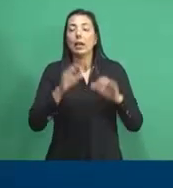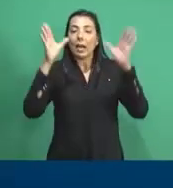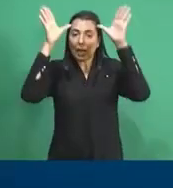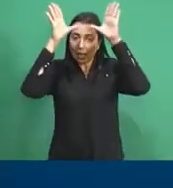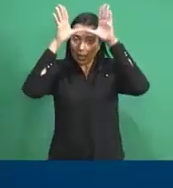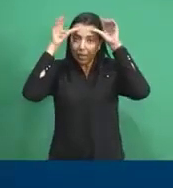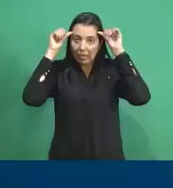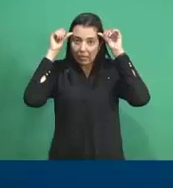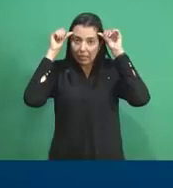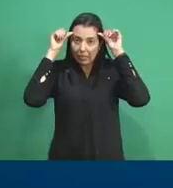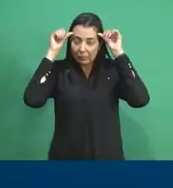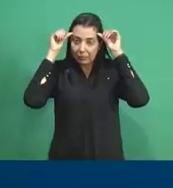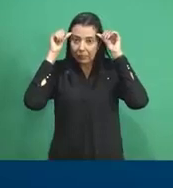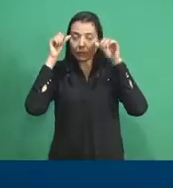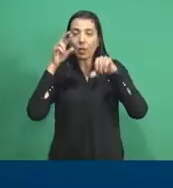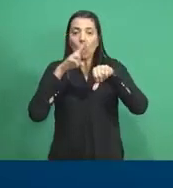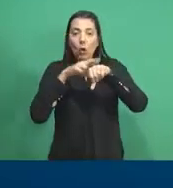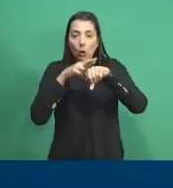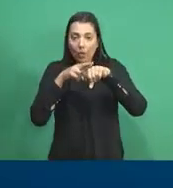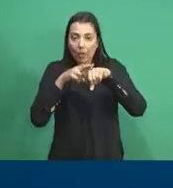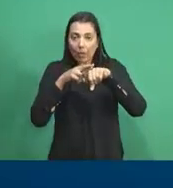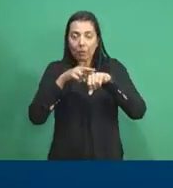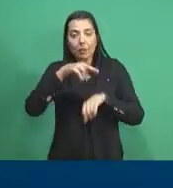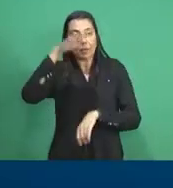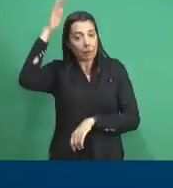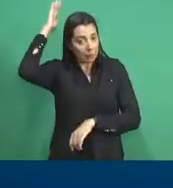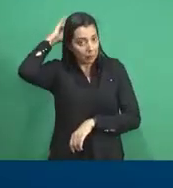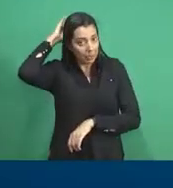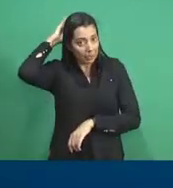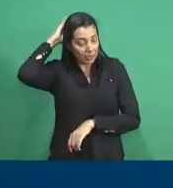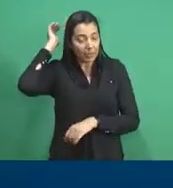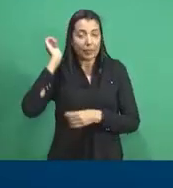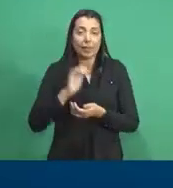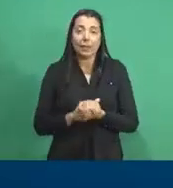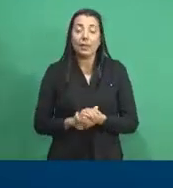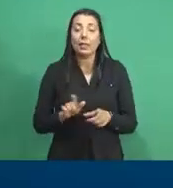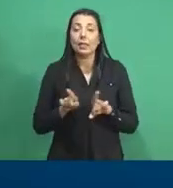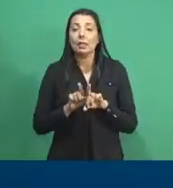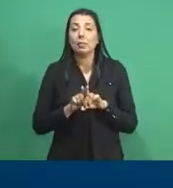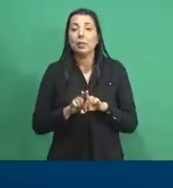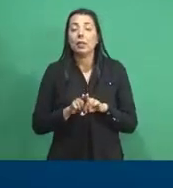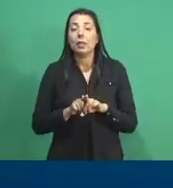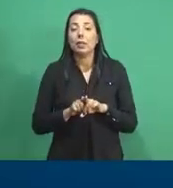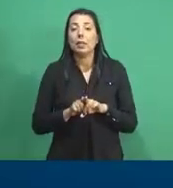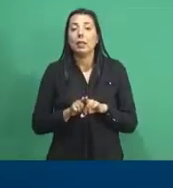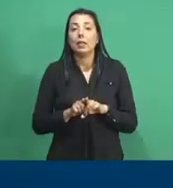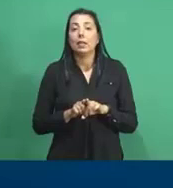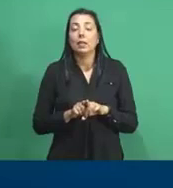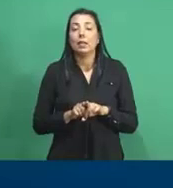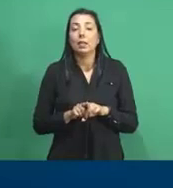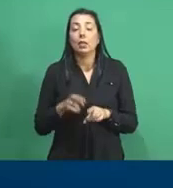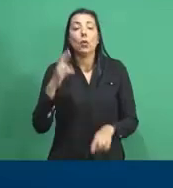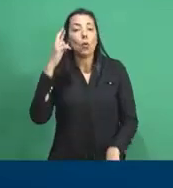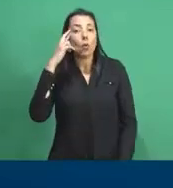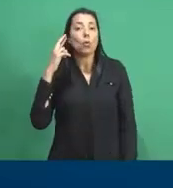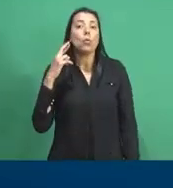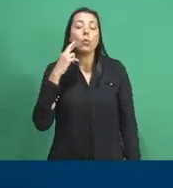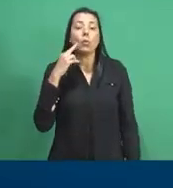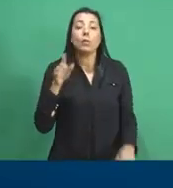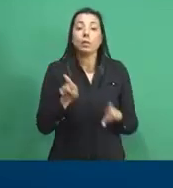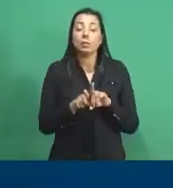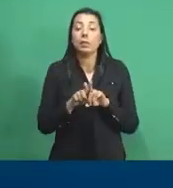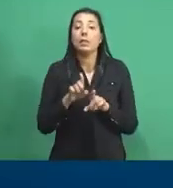Roraima, Pará, em Santarém, e também em Porto Velho, em Rondônia. Além disso,